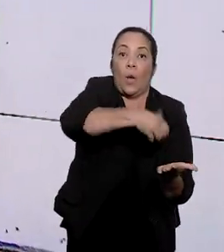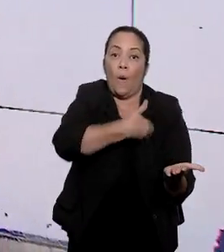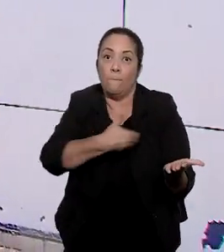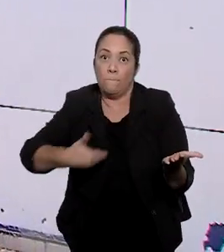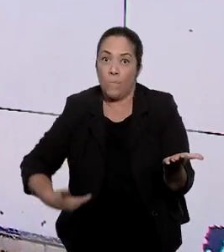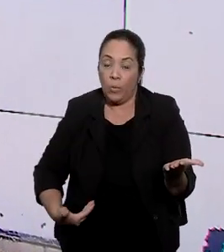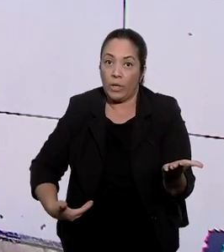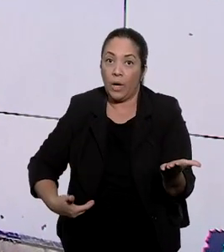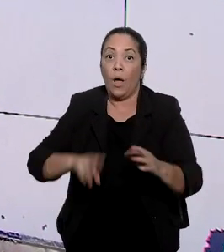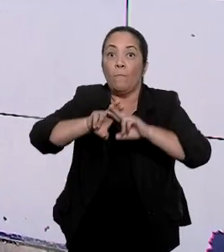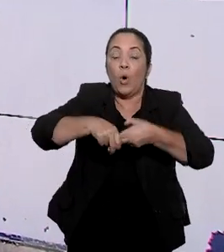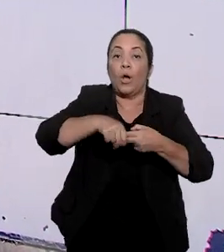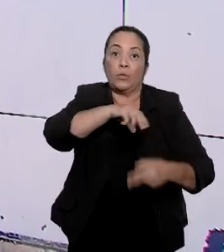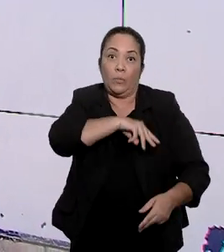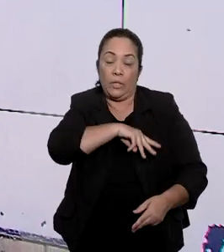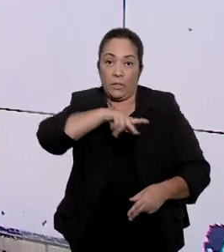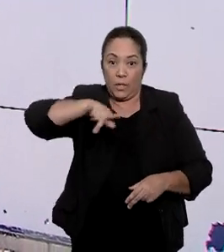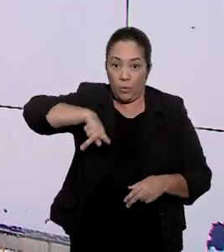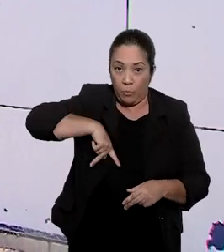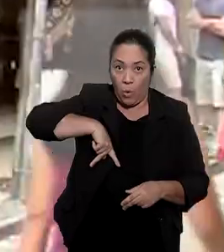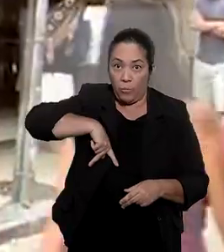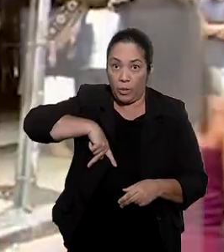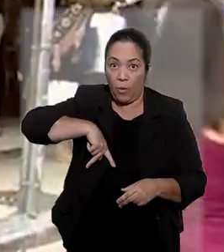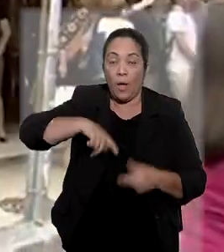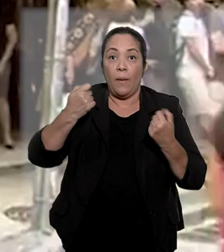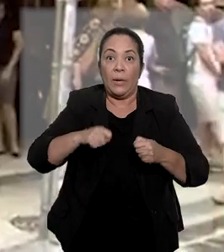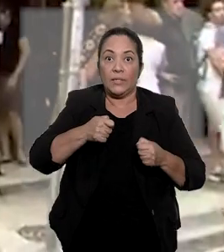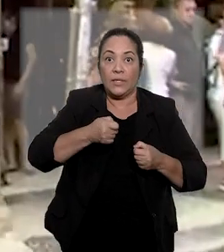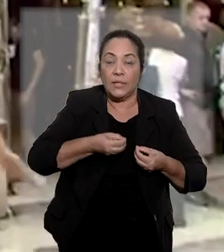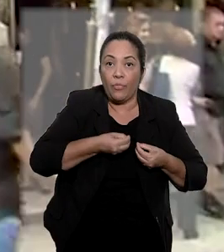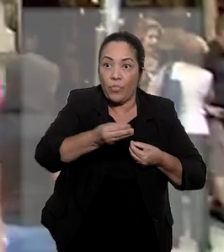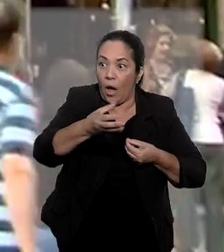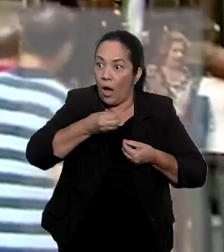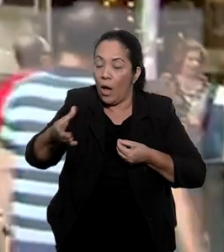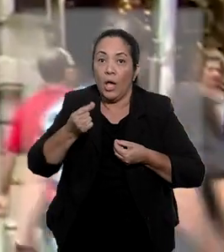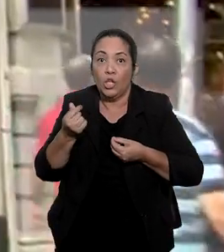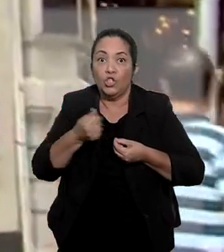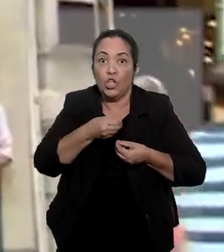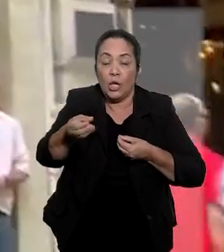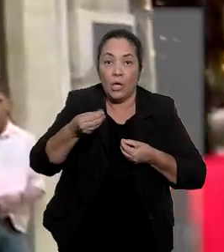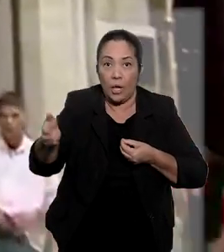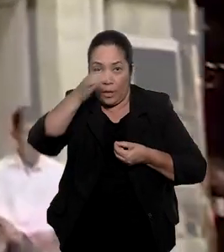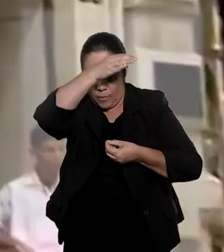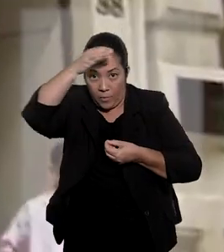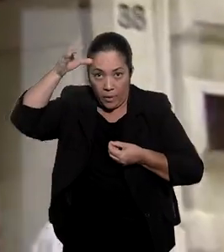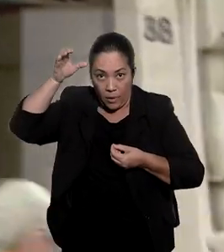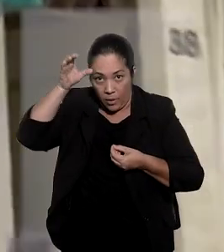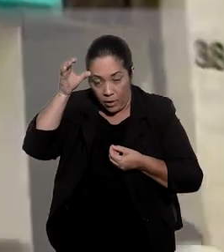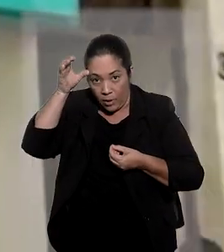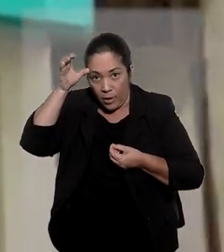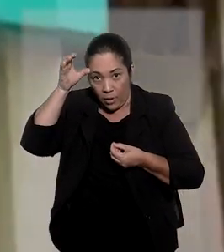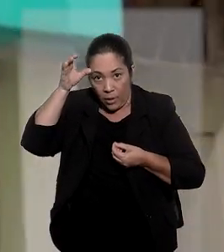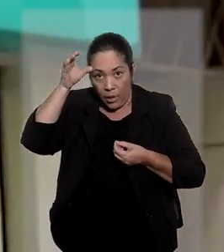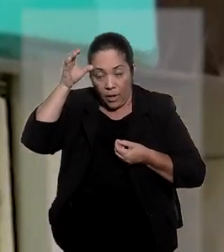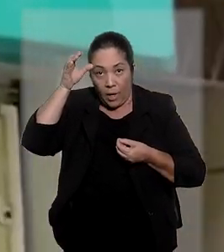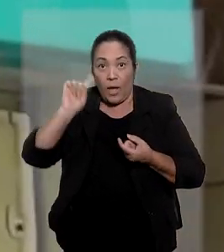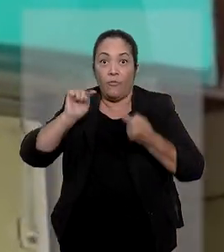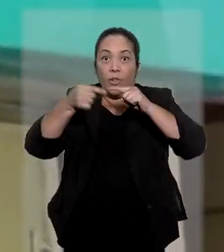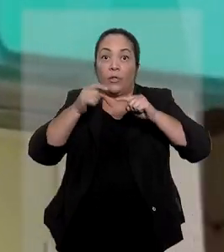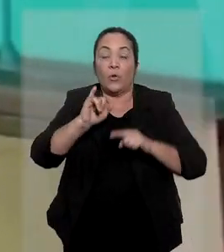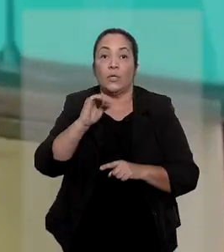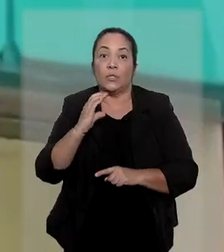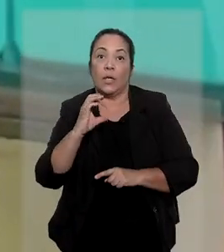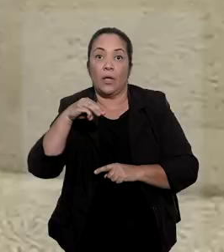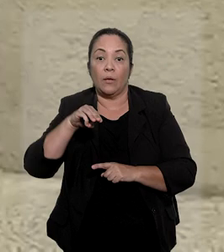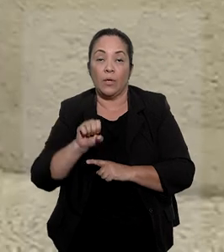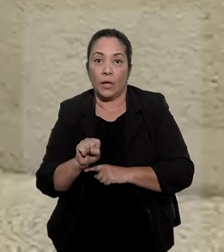ajuizada pelo Ministério Público a restituir aos consumidores os valores depositados judicialmente a título de ICMS,